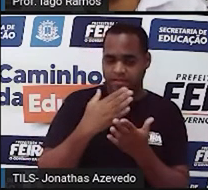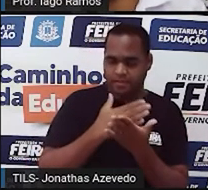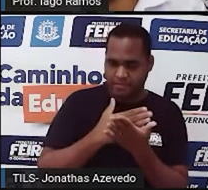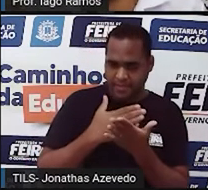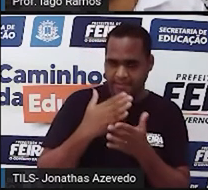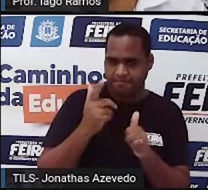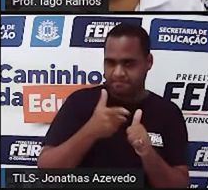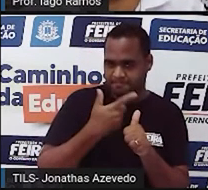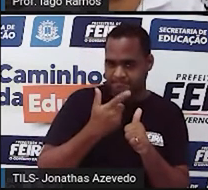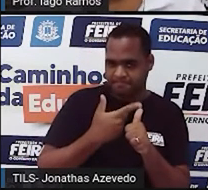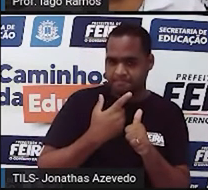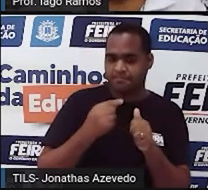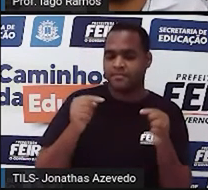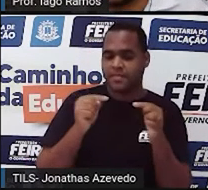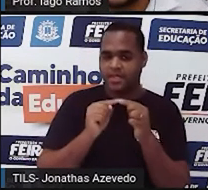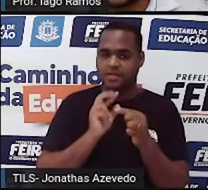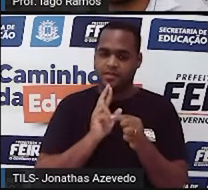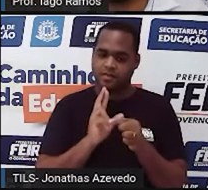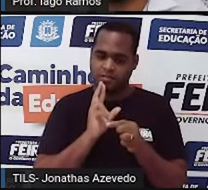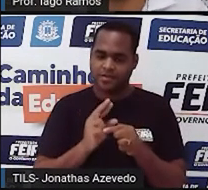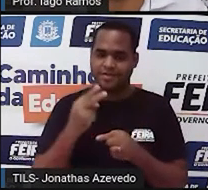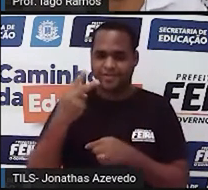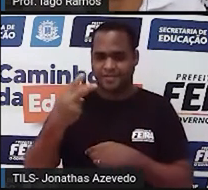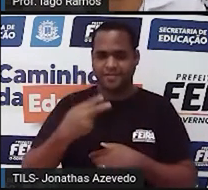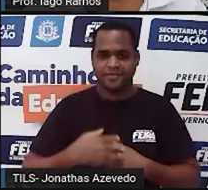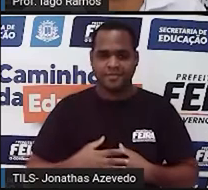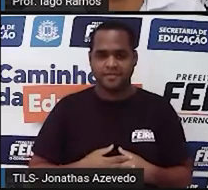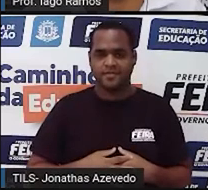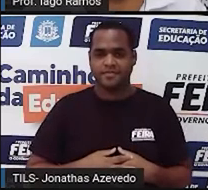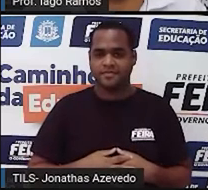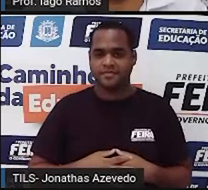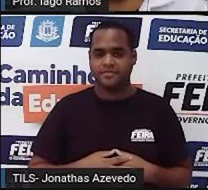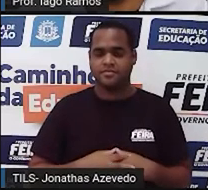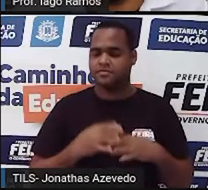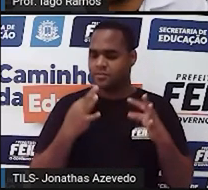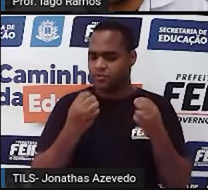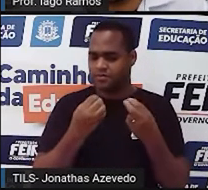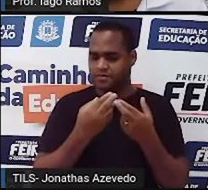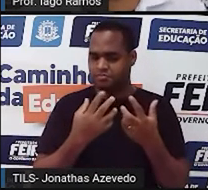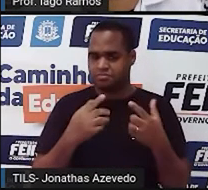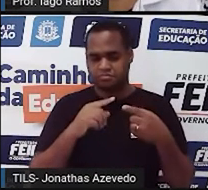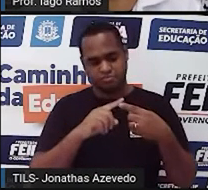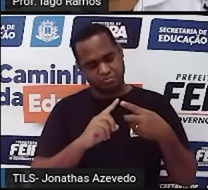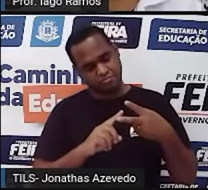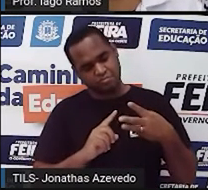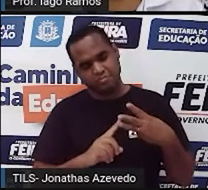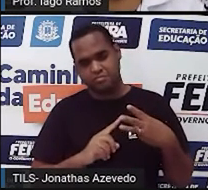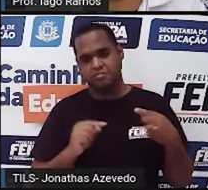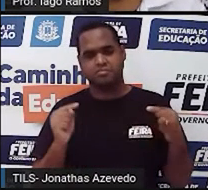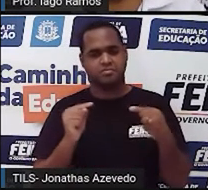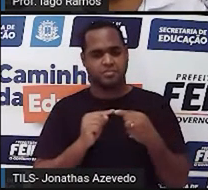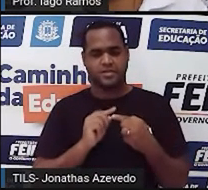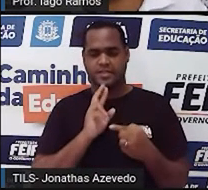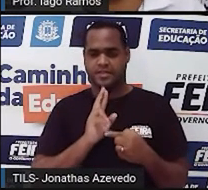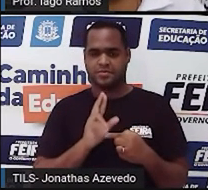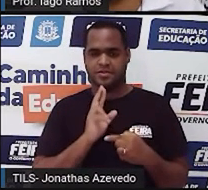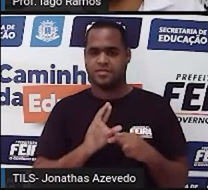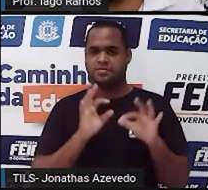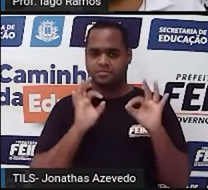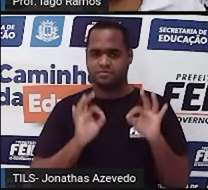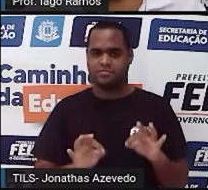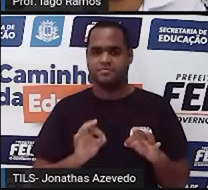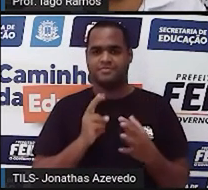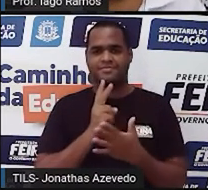e o resultado soma com 2. Em todos esses 3 casos aí, vai sempre dar 6. Então a propriedade